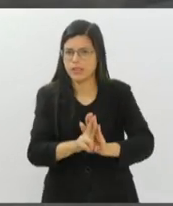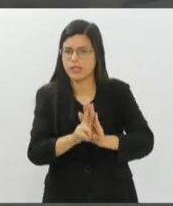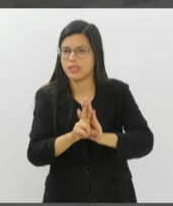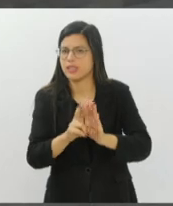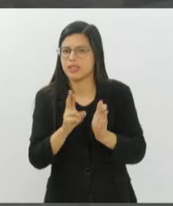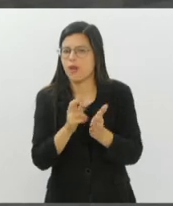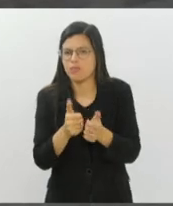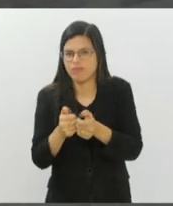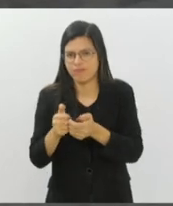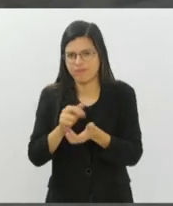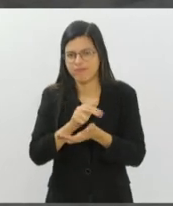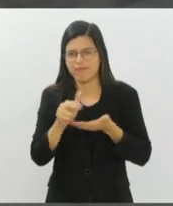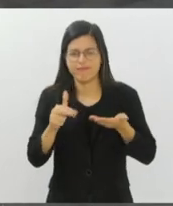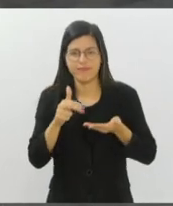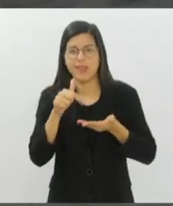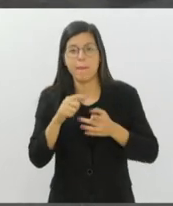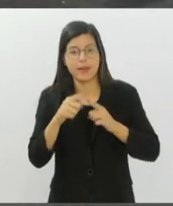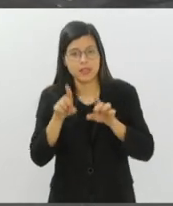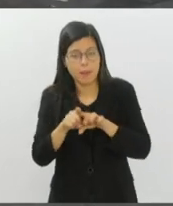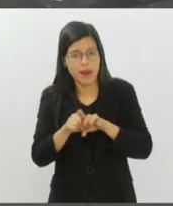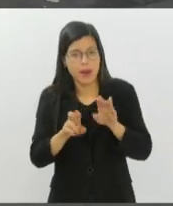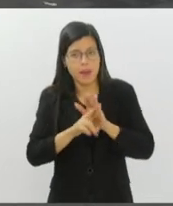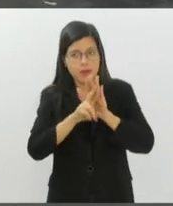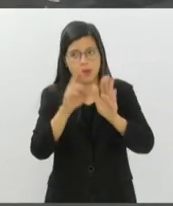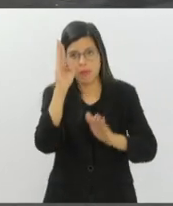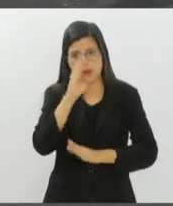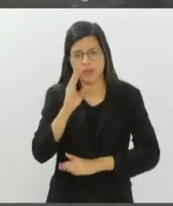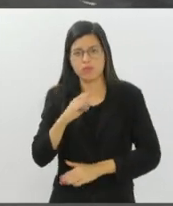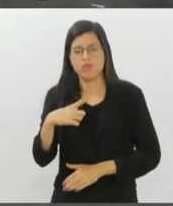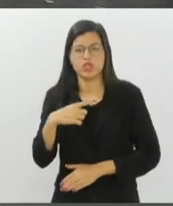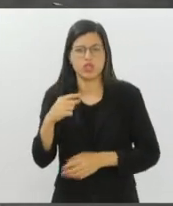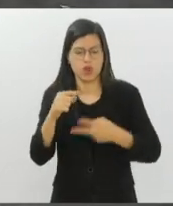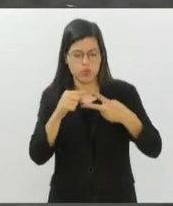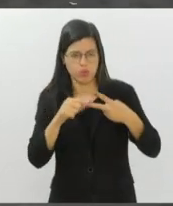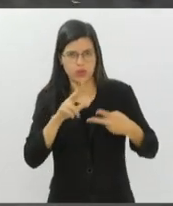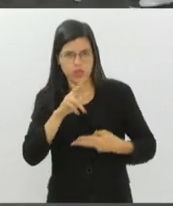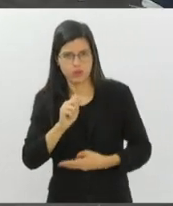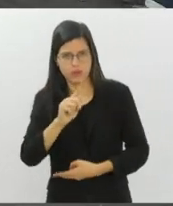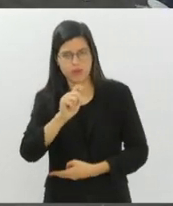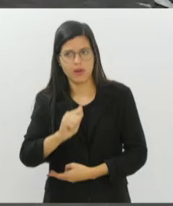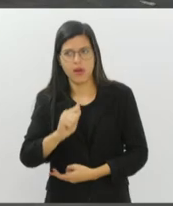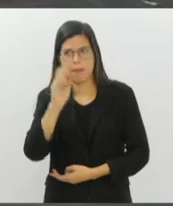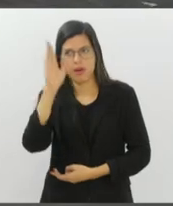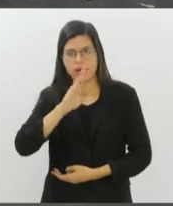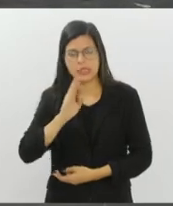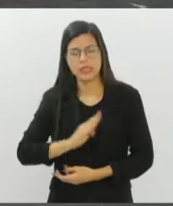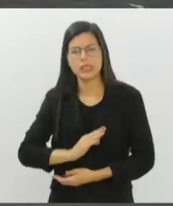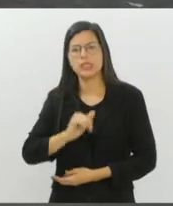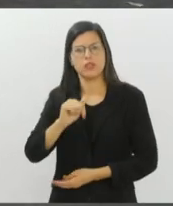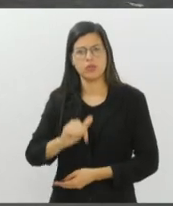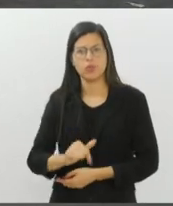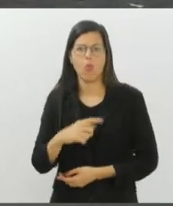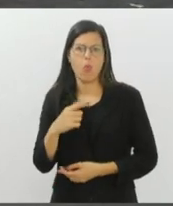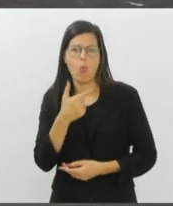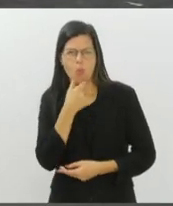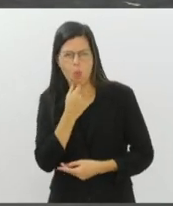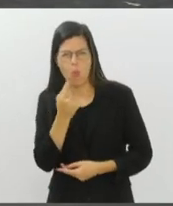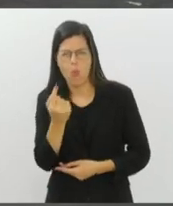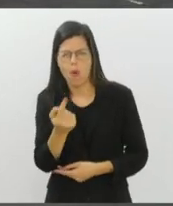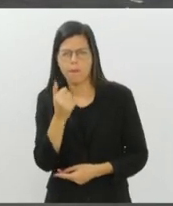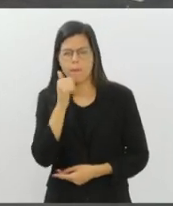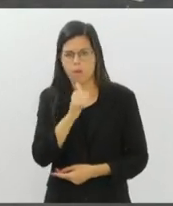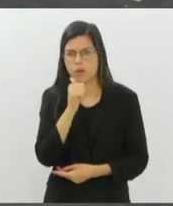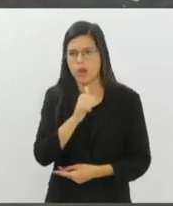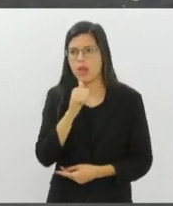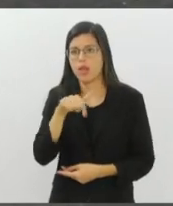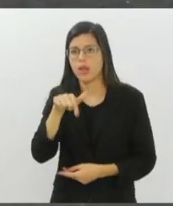Brasil. Então nós tínhamos duas vagas para brasileiros, uma na modalidade feminina e uma modalidade masculina, e ela